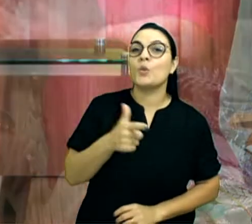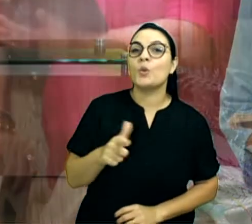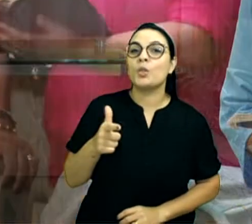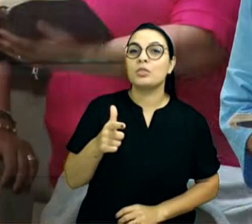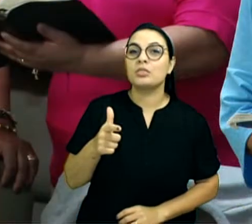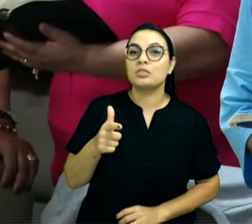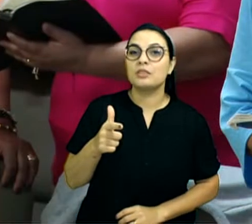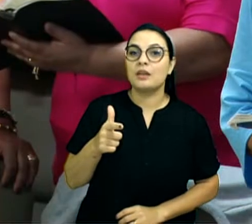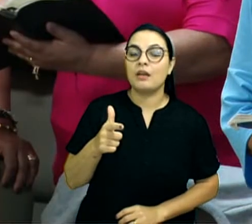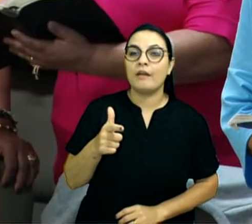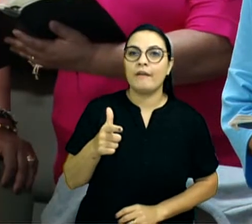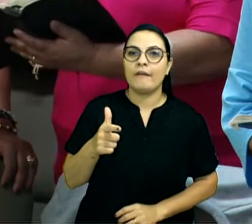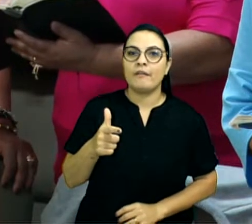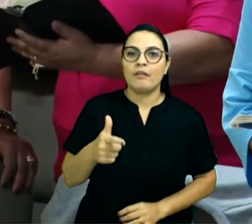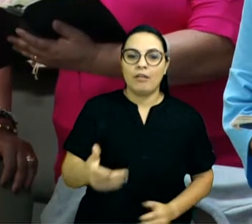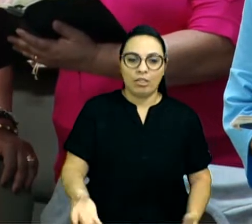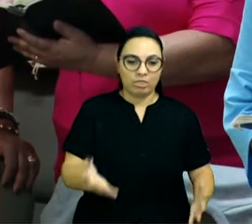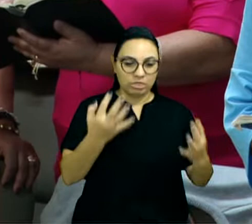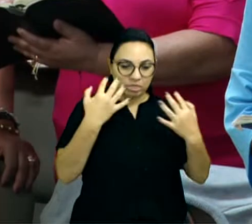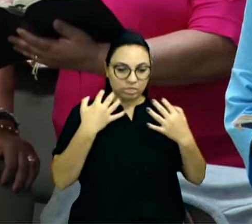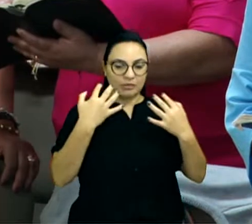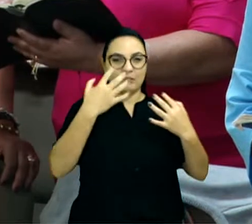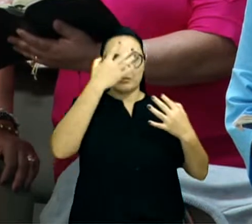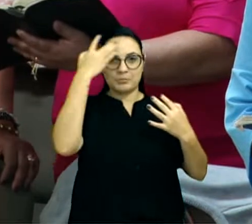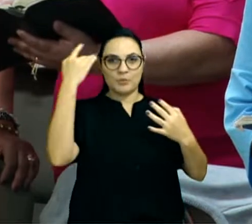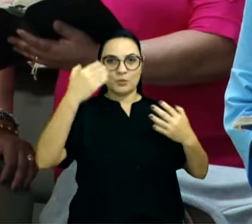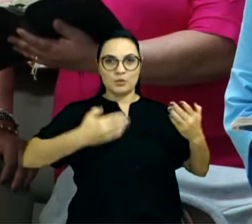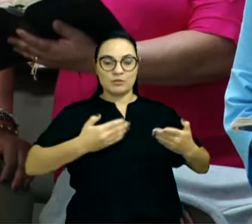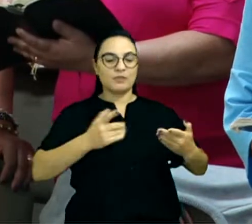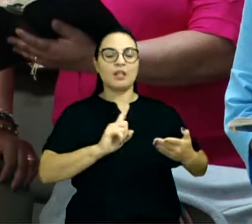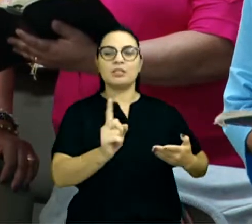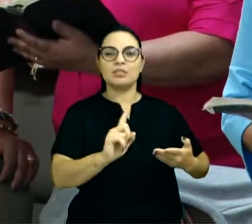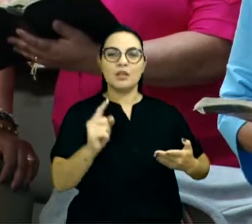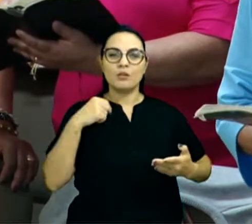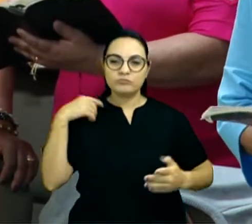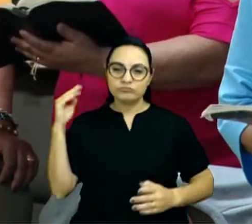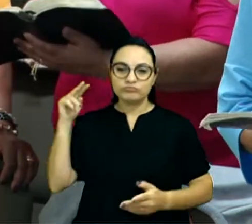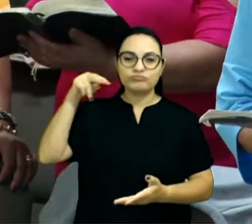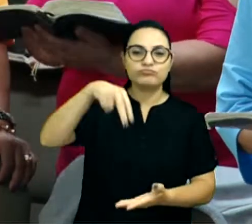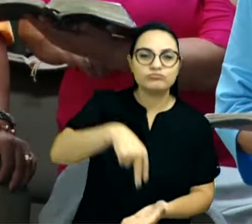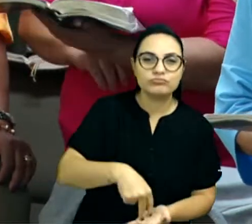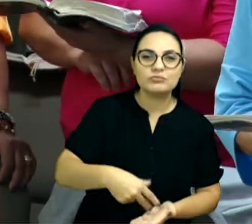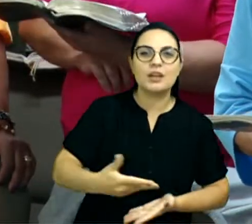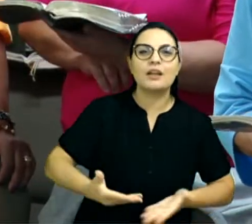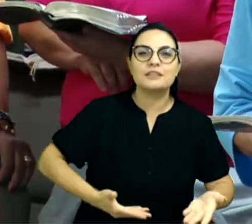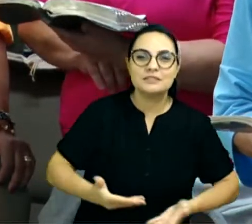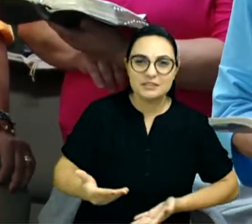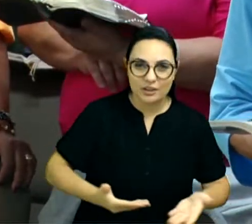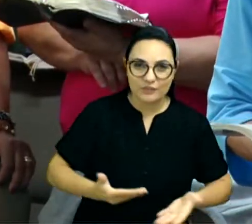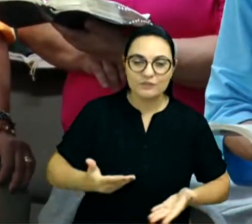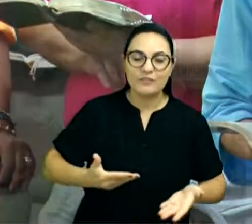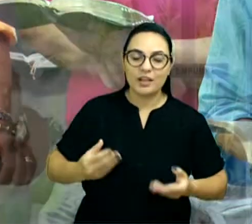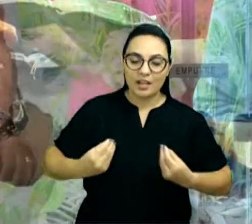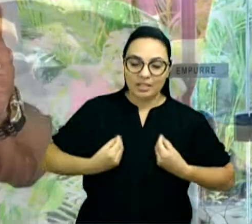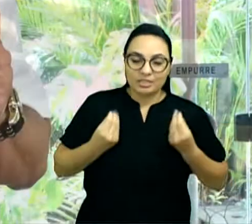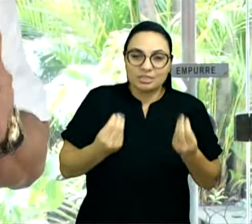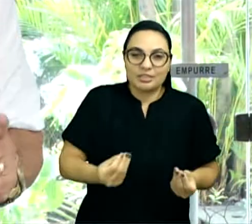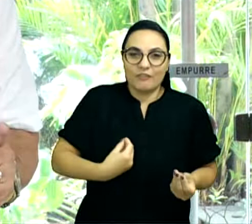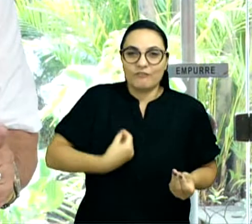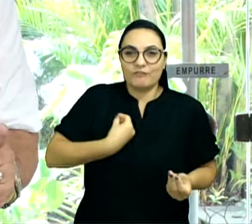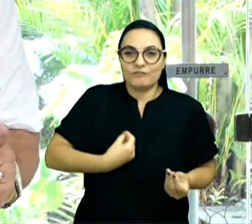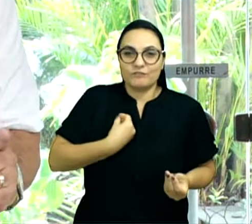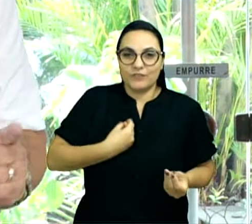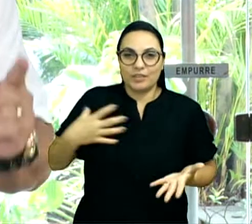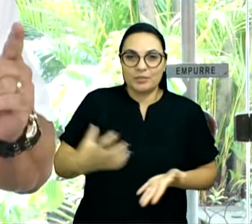mas para servir e dar a sua vida em resgate por muitos. O próprio Filho do